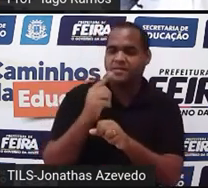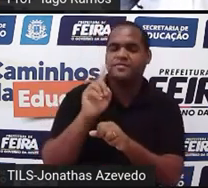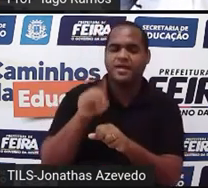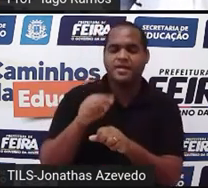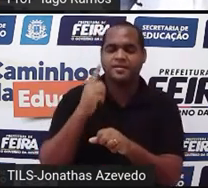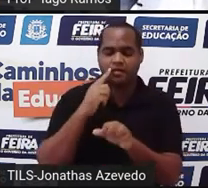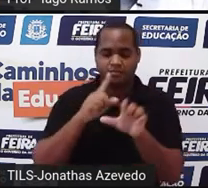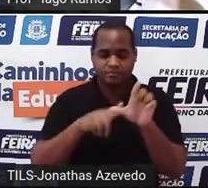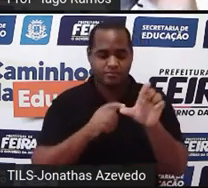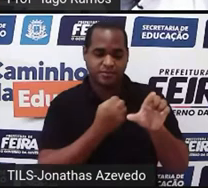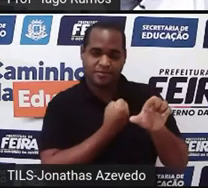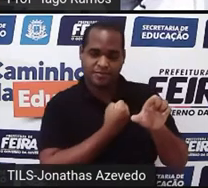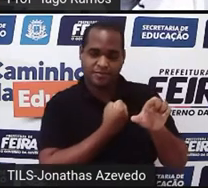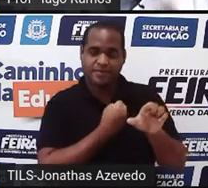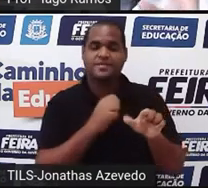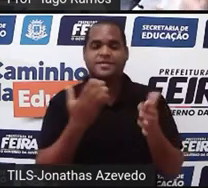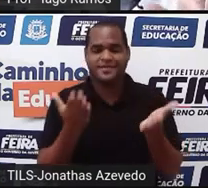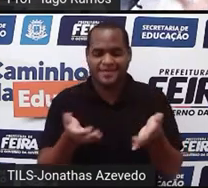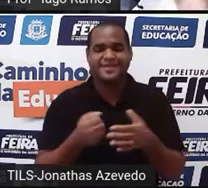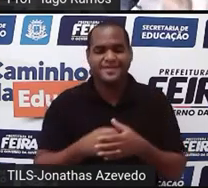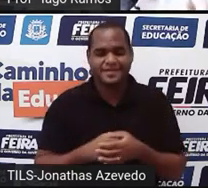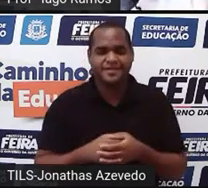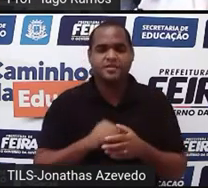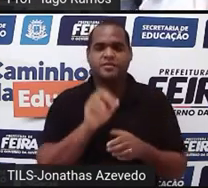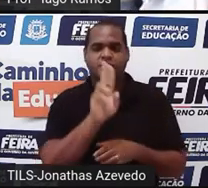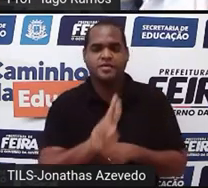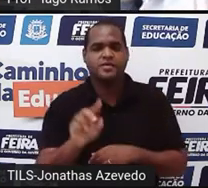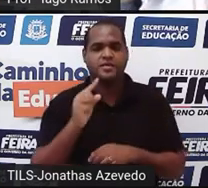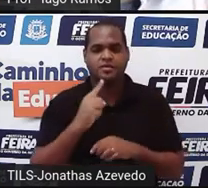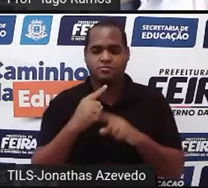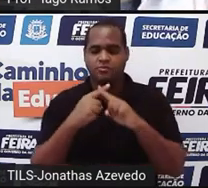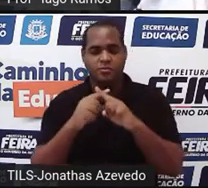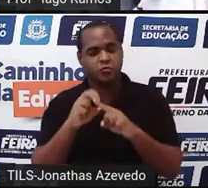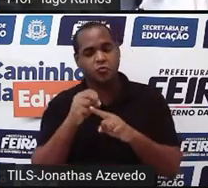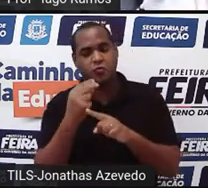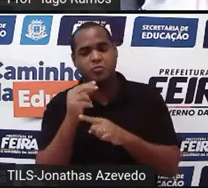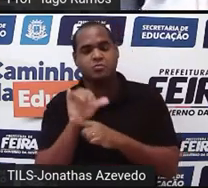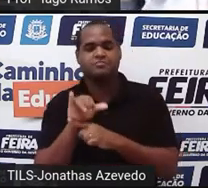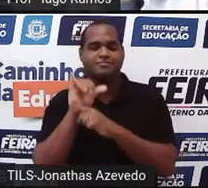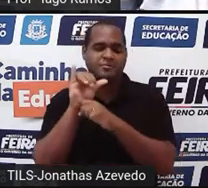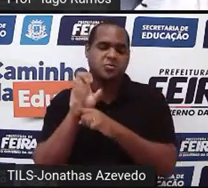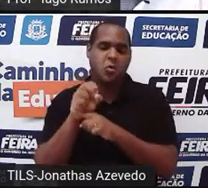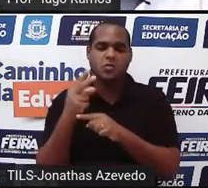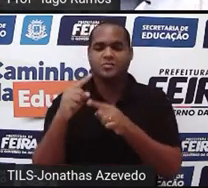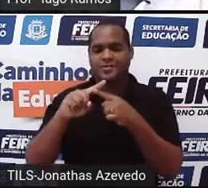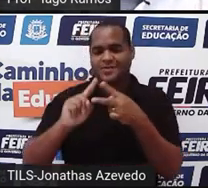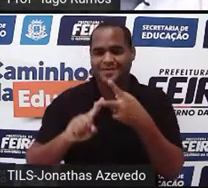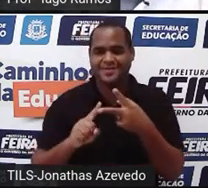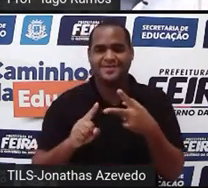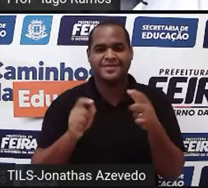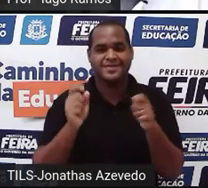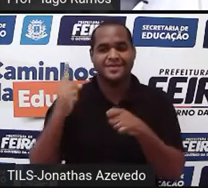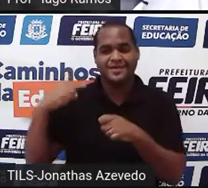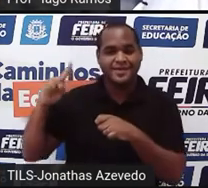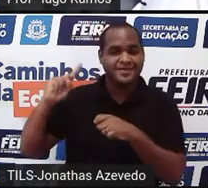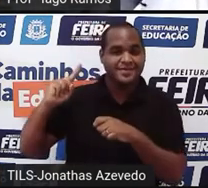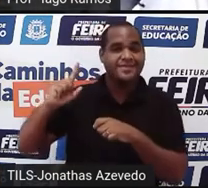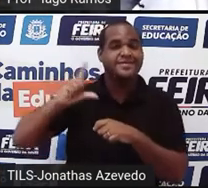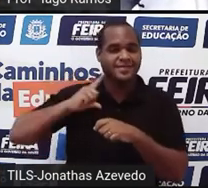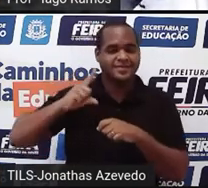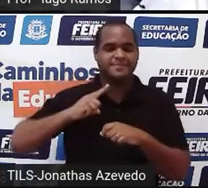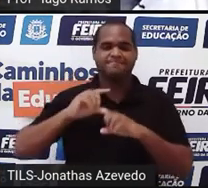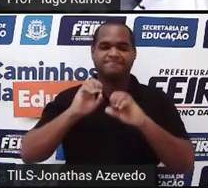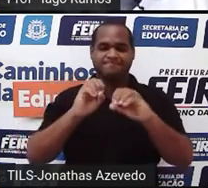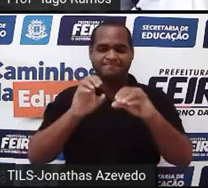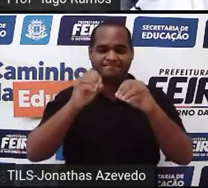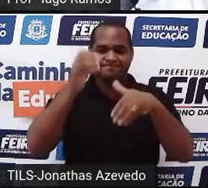duas incógnitas, duas letras. Geralmente, a gente usa x e y. Visto na aula anterior a essa. Tá bom?